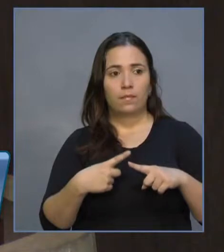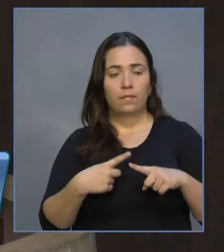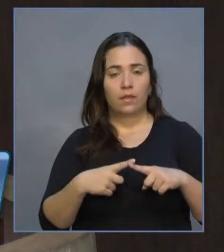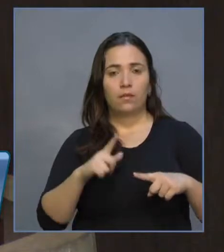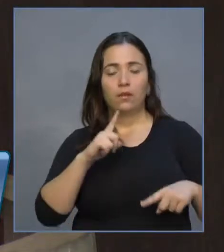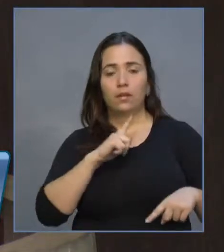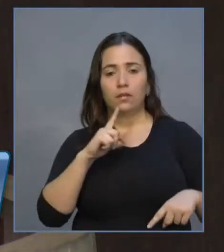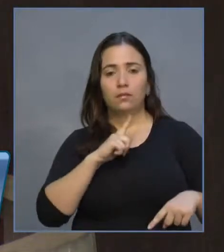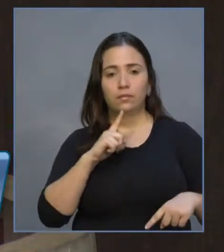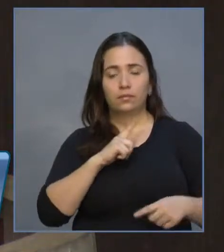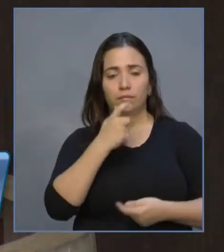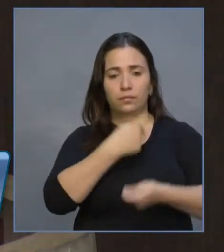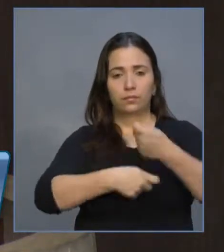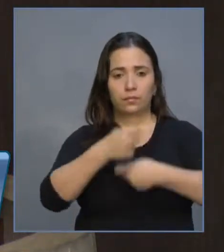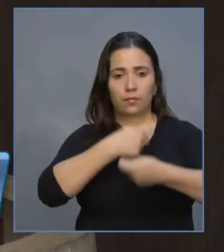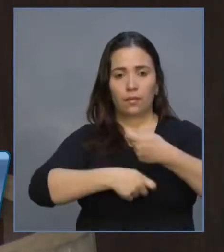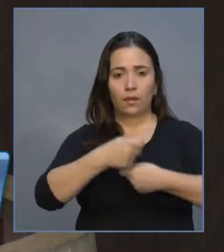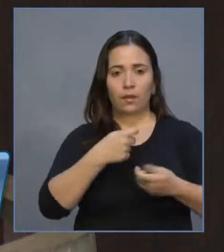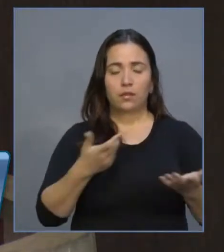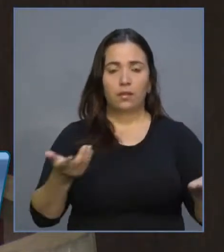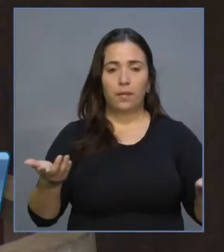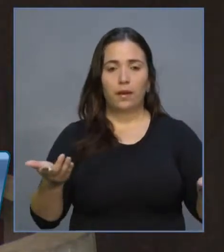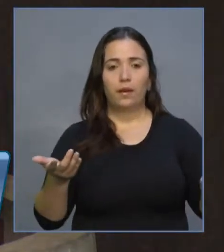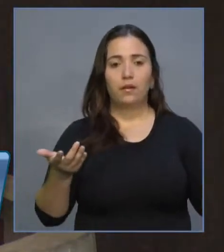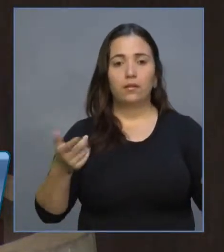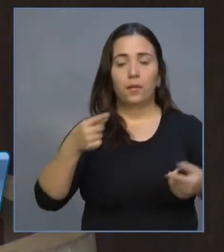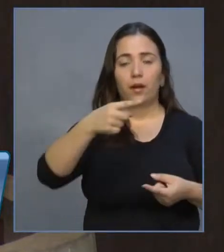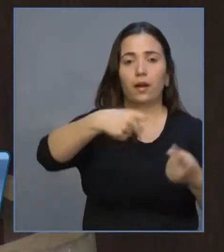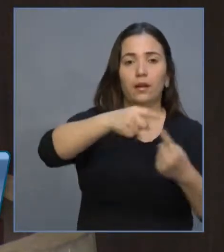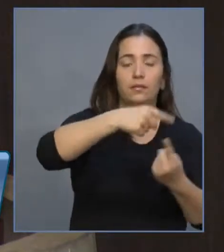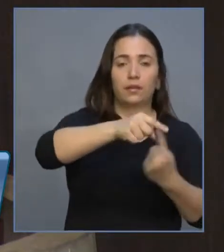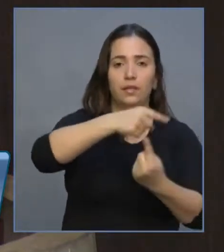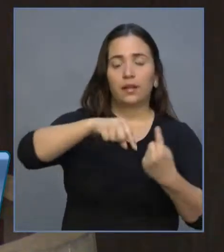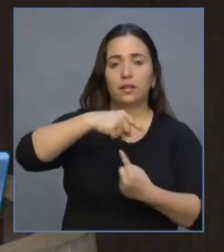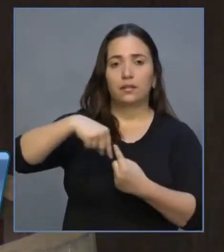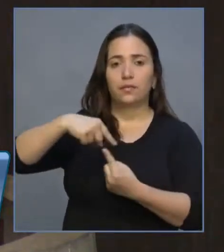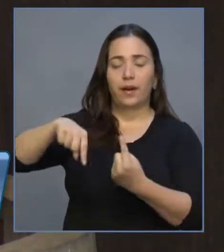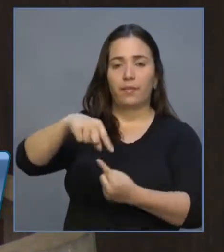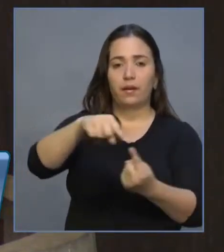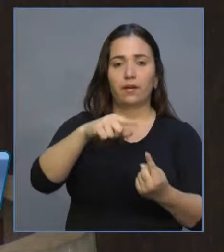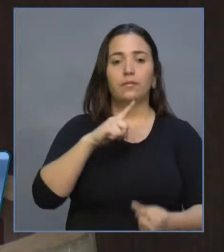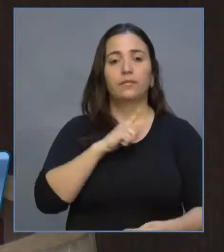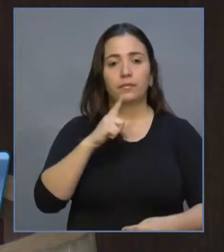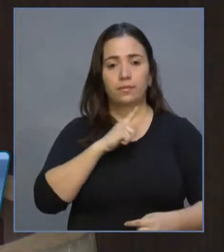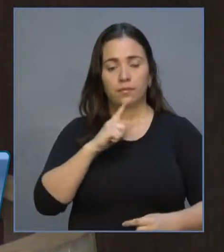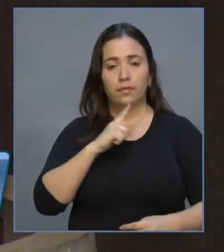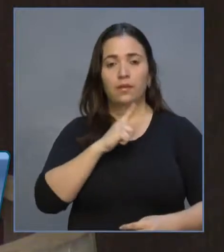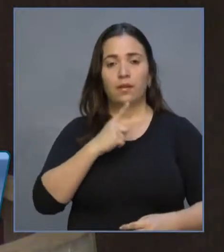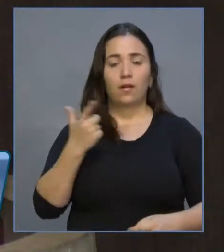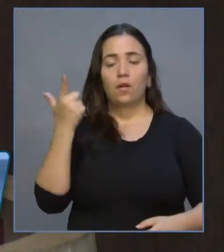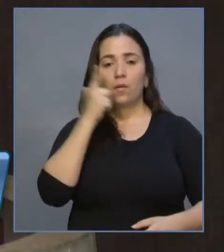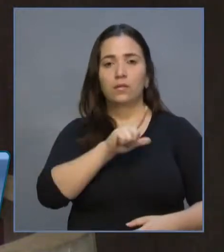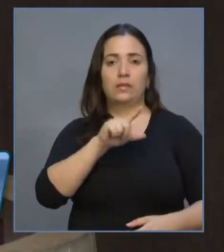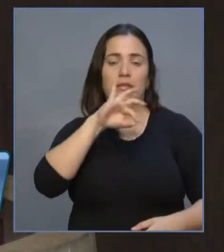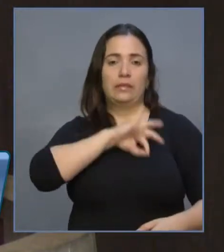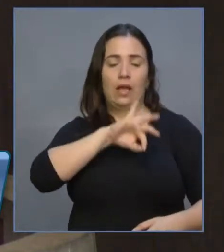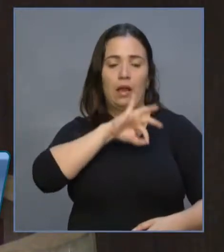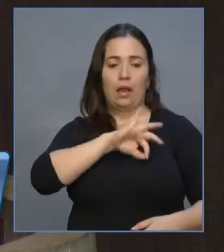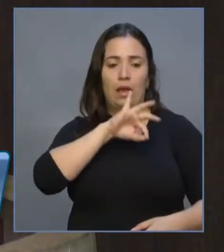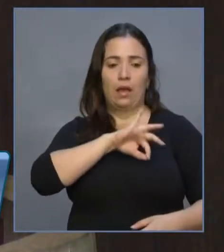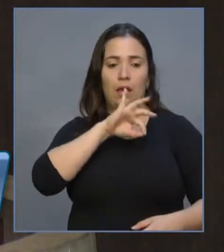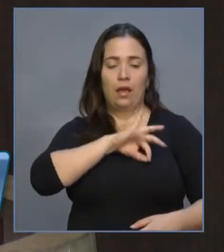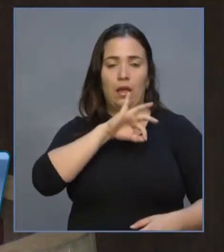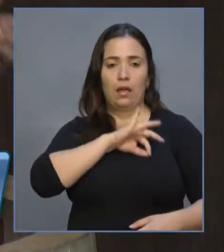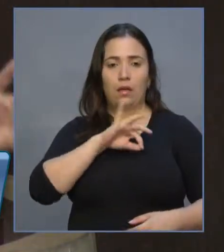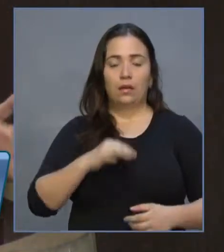economia tenha a oportunidade de girar e de girar bem, ela faça com que, aumentando a massa salarial, se aumente